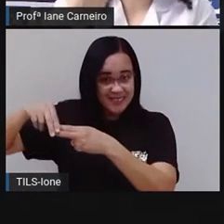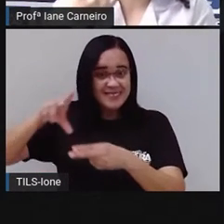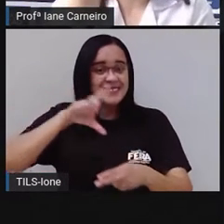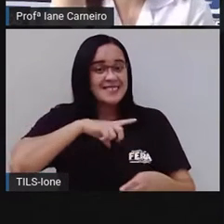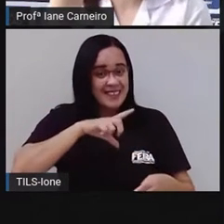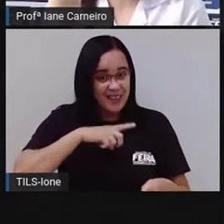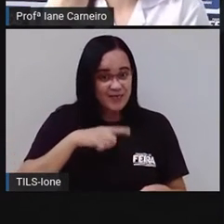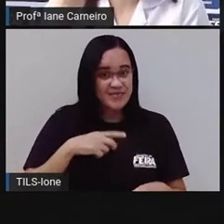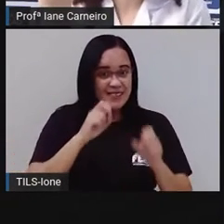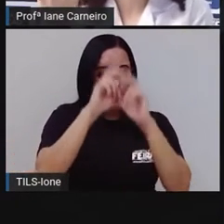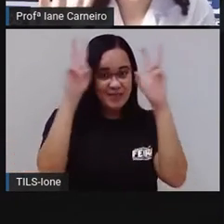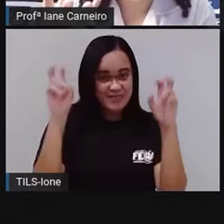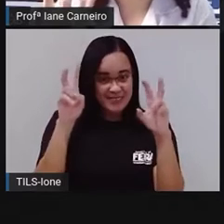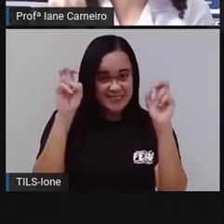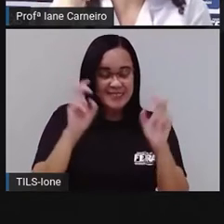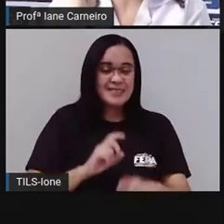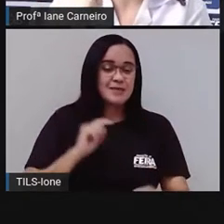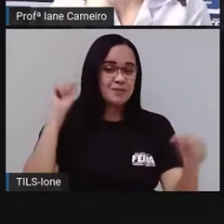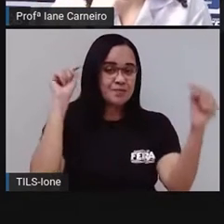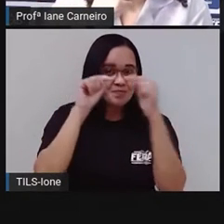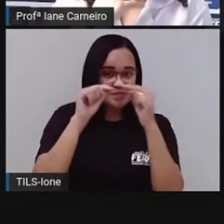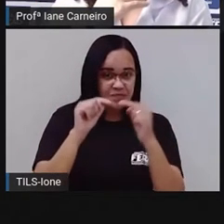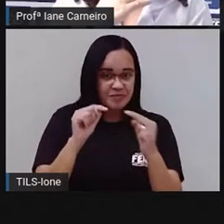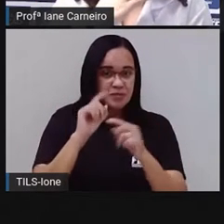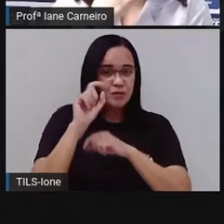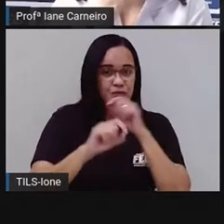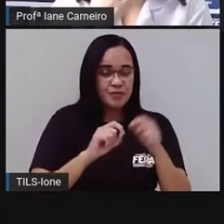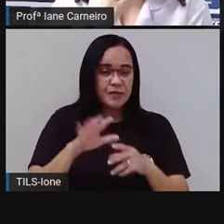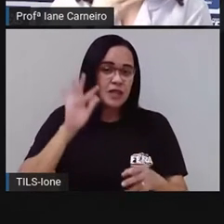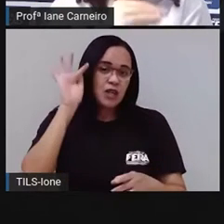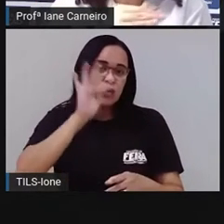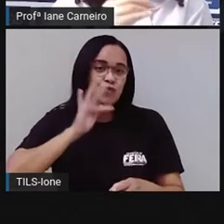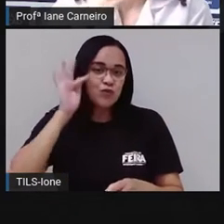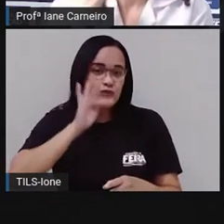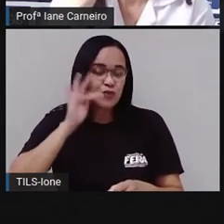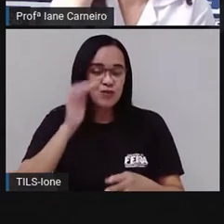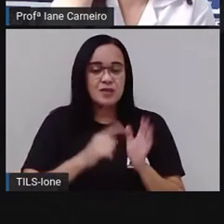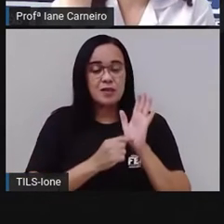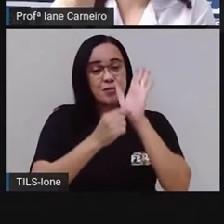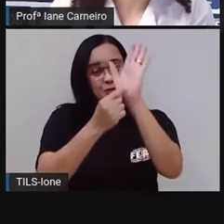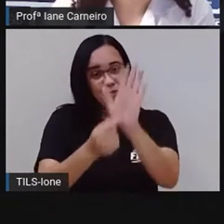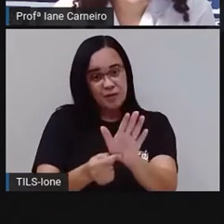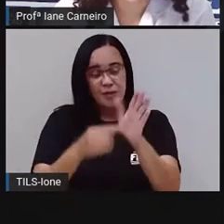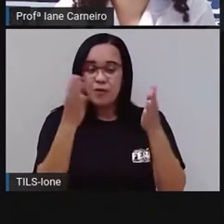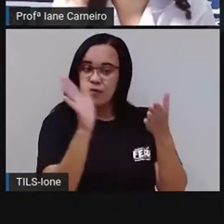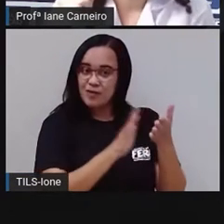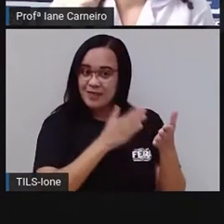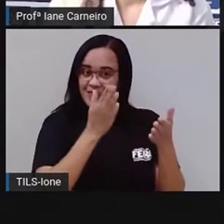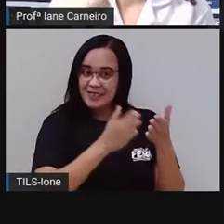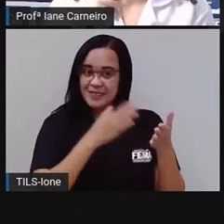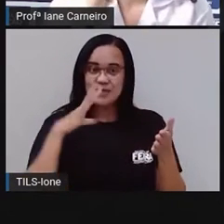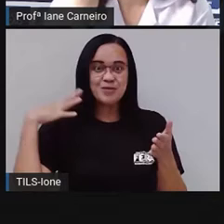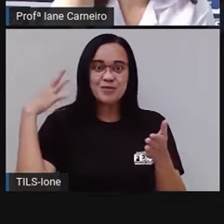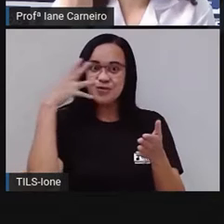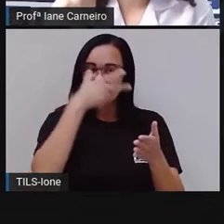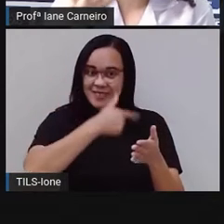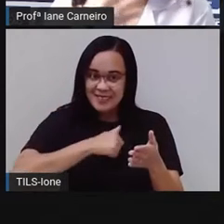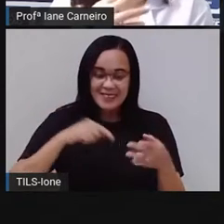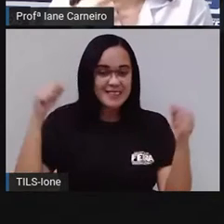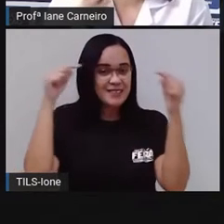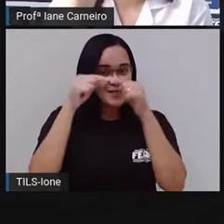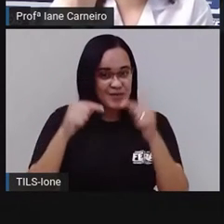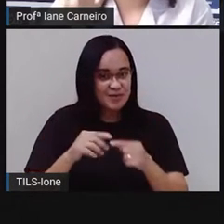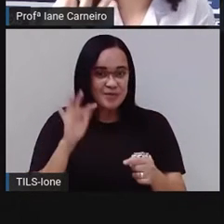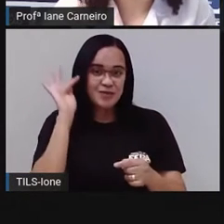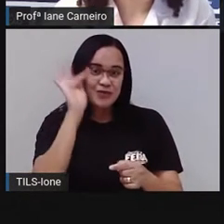falar de frutas, né? A prova vai apresentar para vocês um livro lindíssimo, que ele fala de frutas, né? E rima,